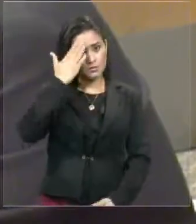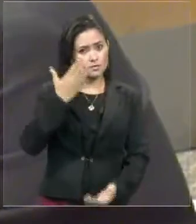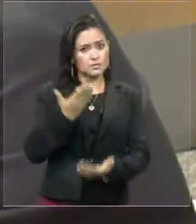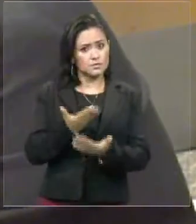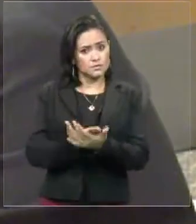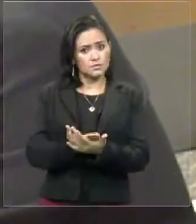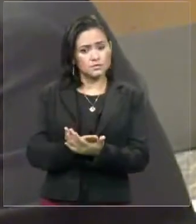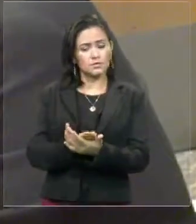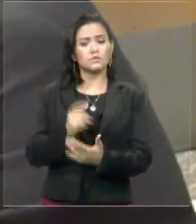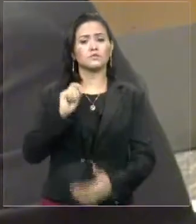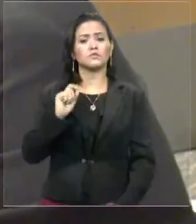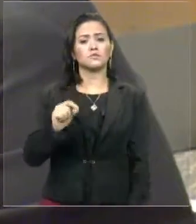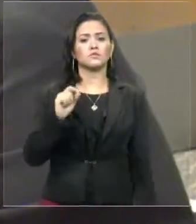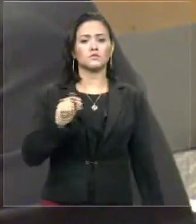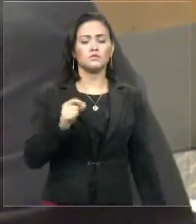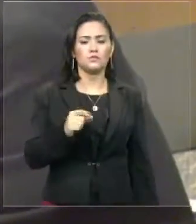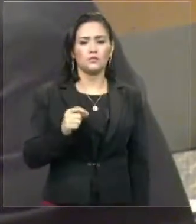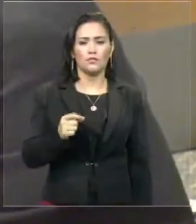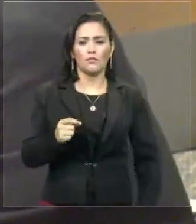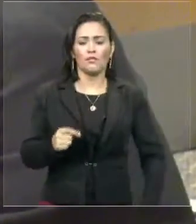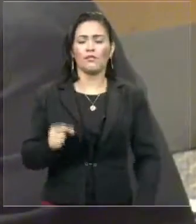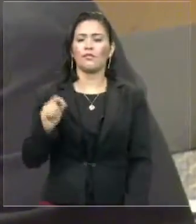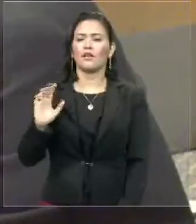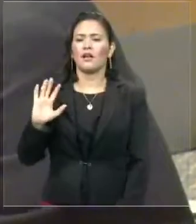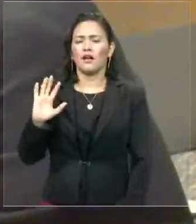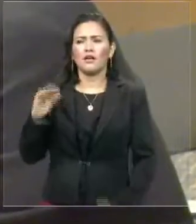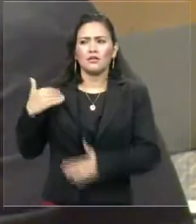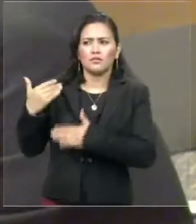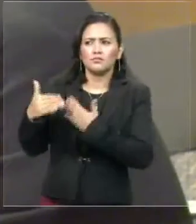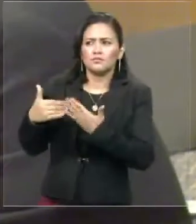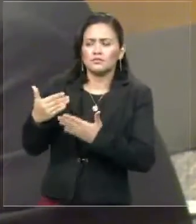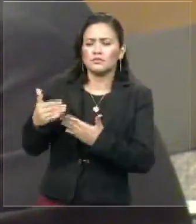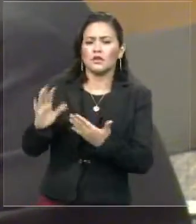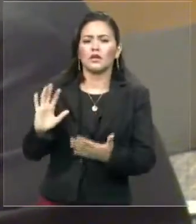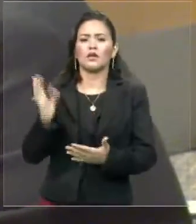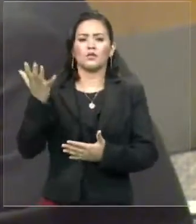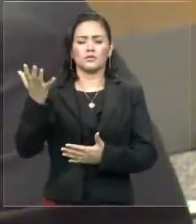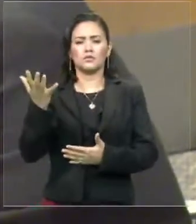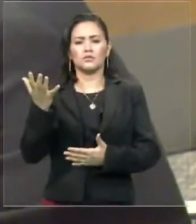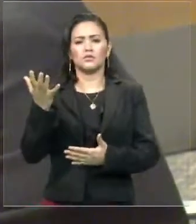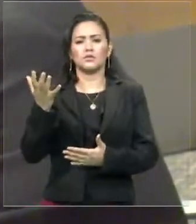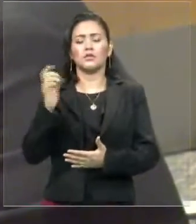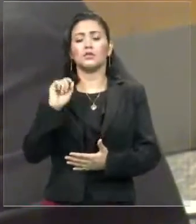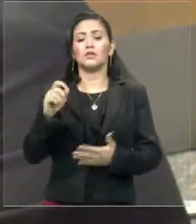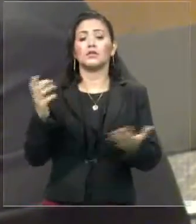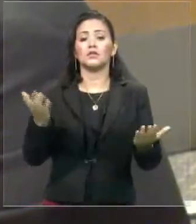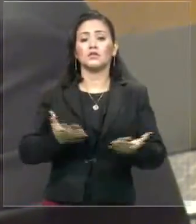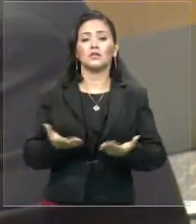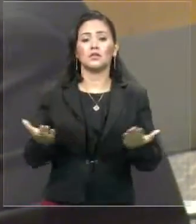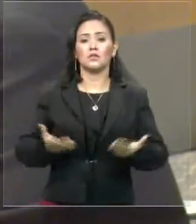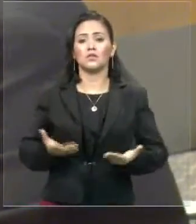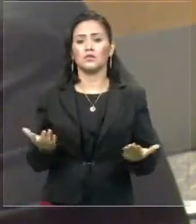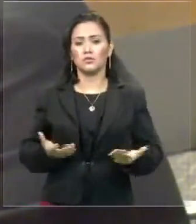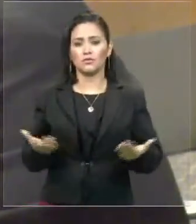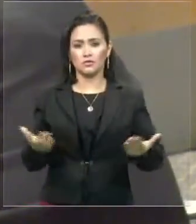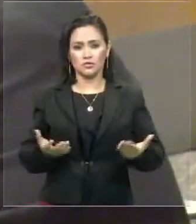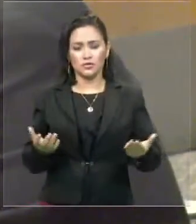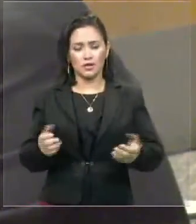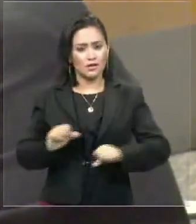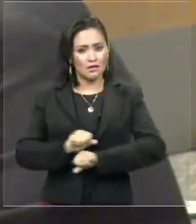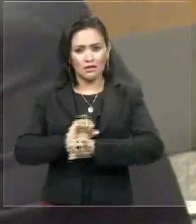esse momento que já vem acontecendo já há duas ou três sessões e que hoje foi explicitada porque